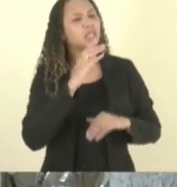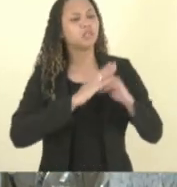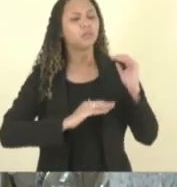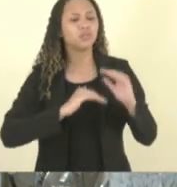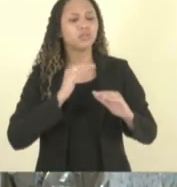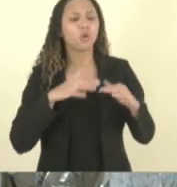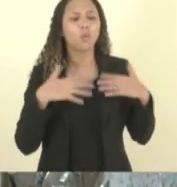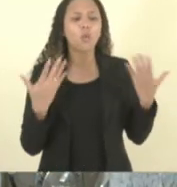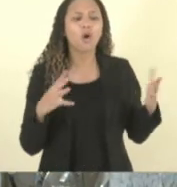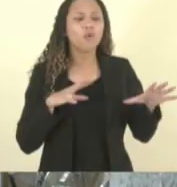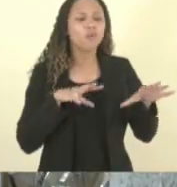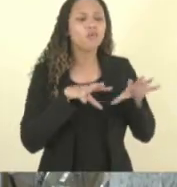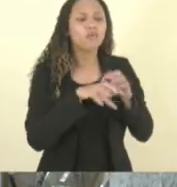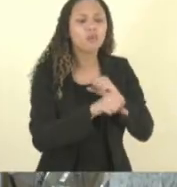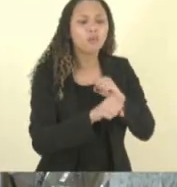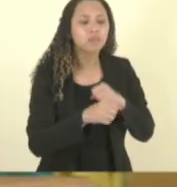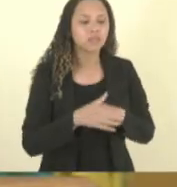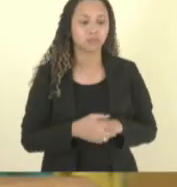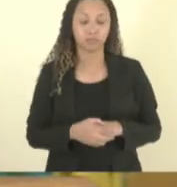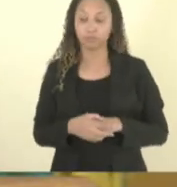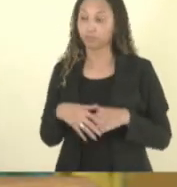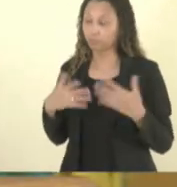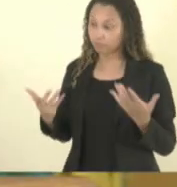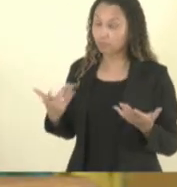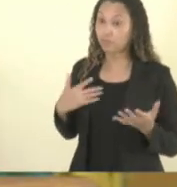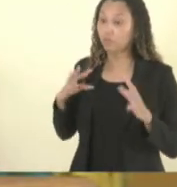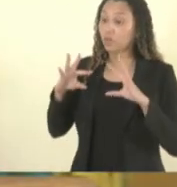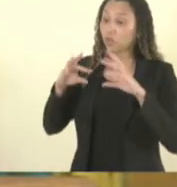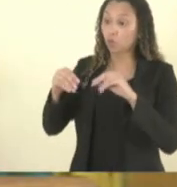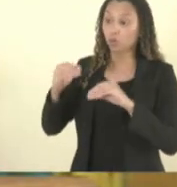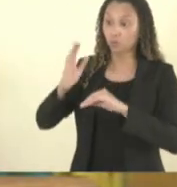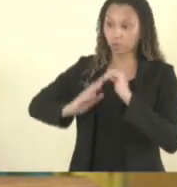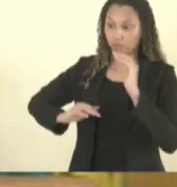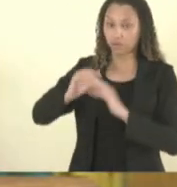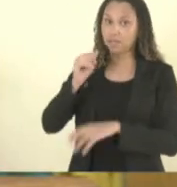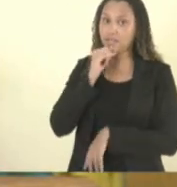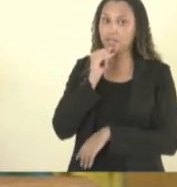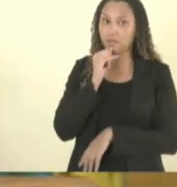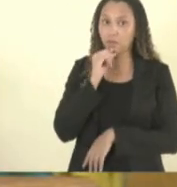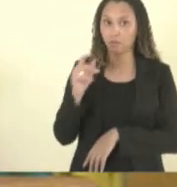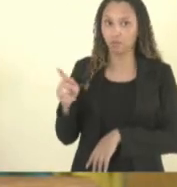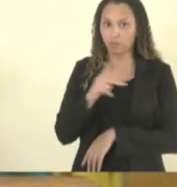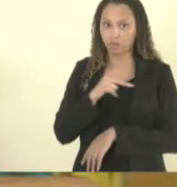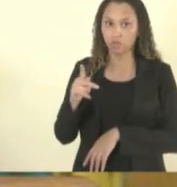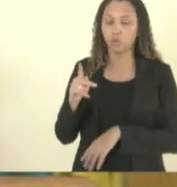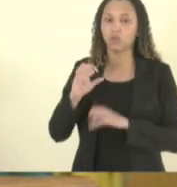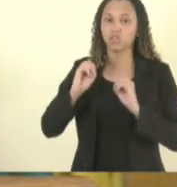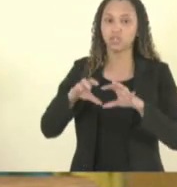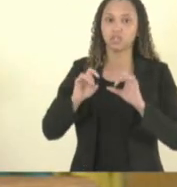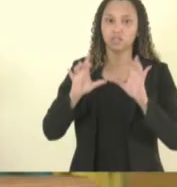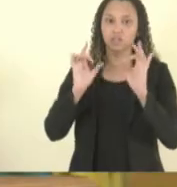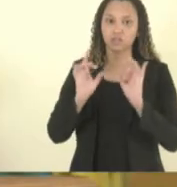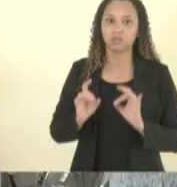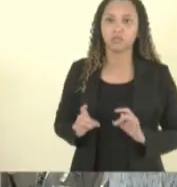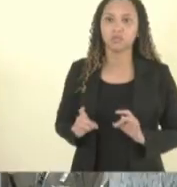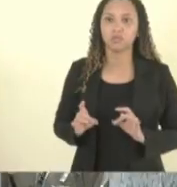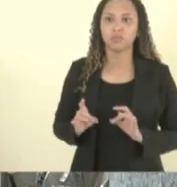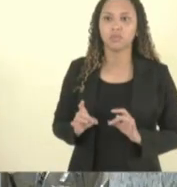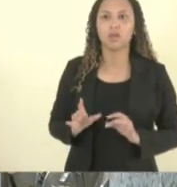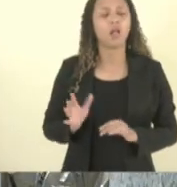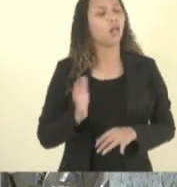ter qual formação todo profissional que entra por exemplo professor de educação especial não digo do